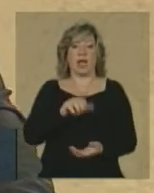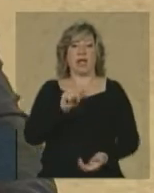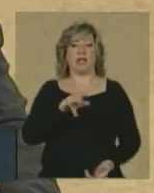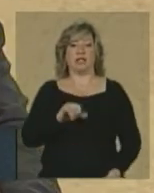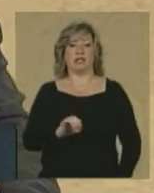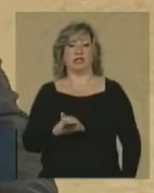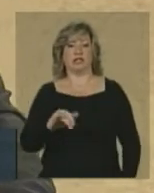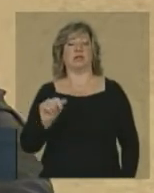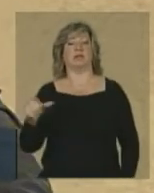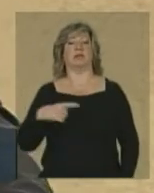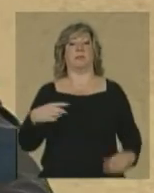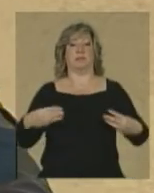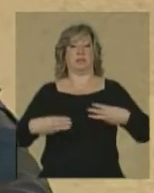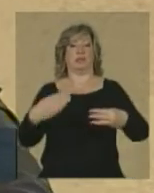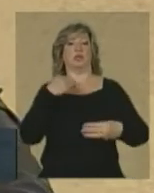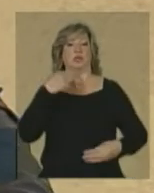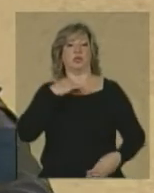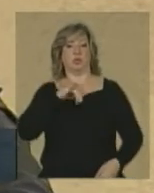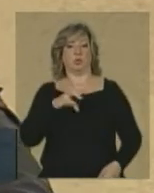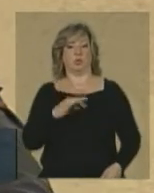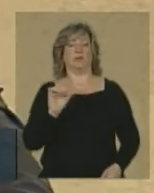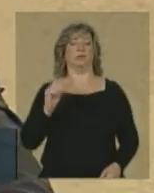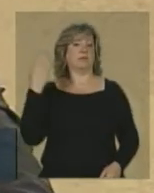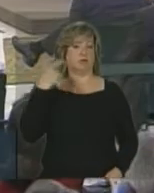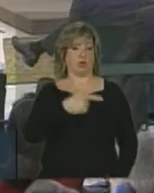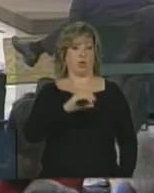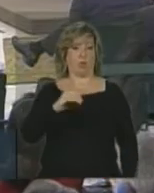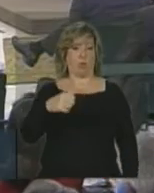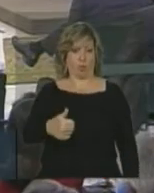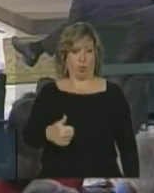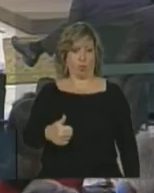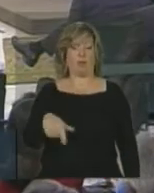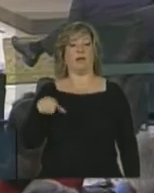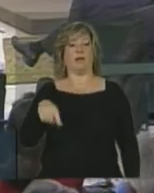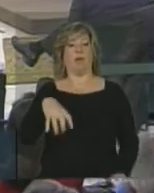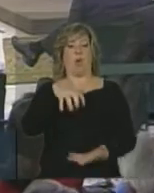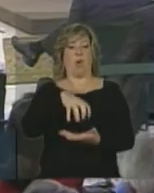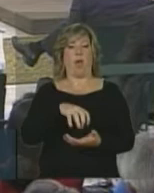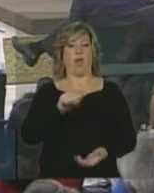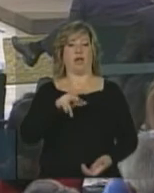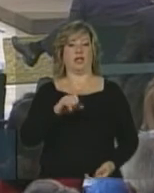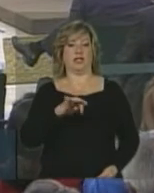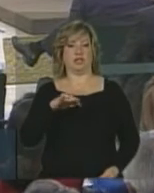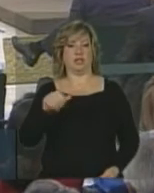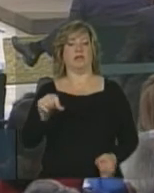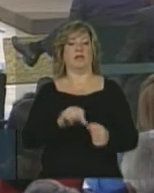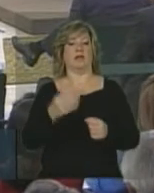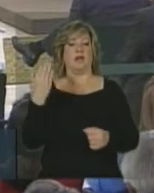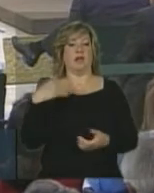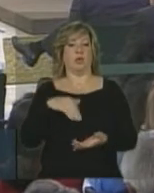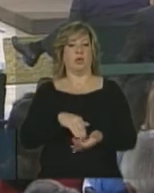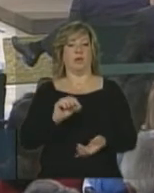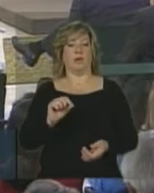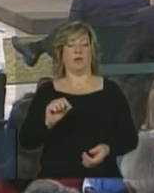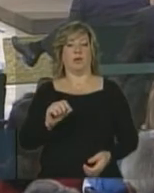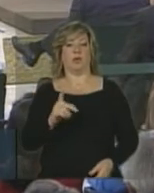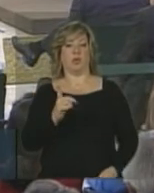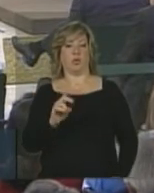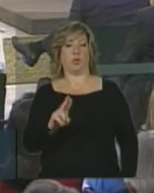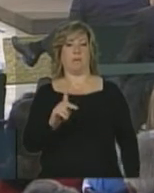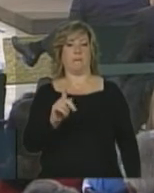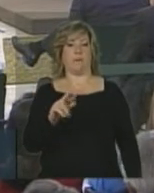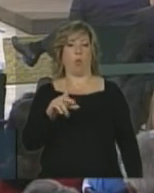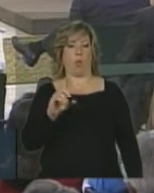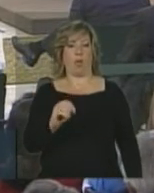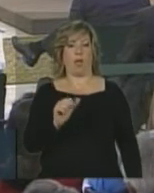do Ministério da Justiça, ocorrida em 2001. A Comissão da Anistia presidida em sua última gestão pelo Dr. Paulo Abrão aqui presente